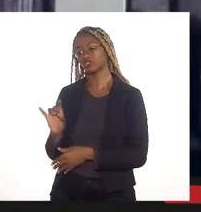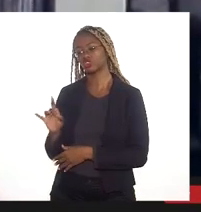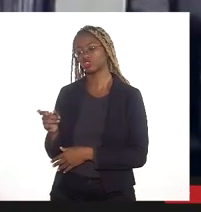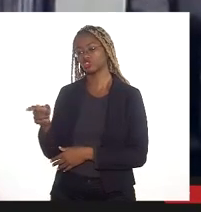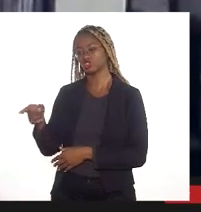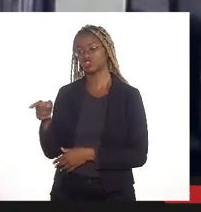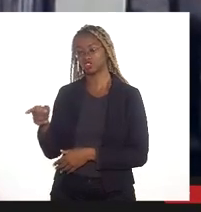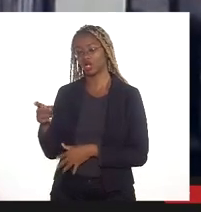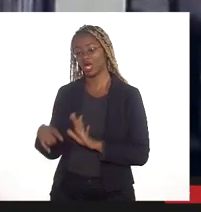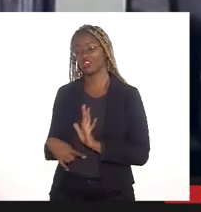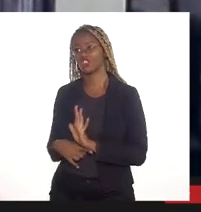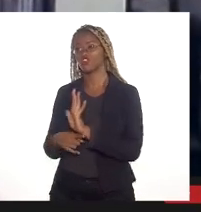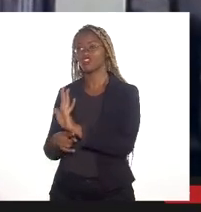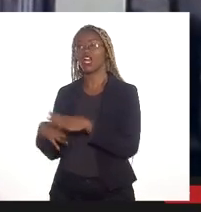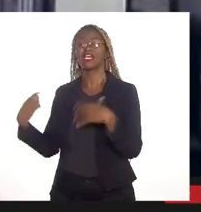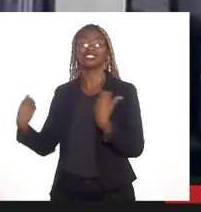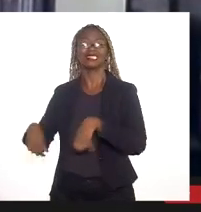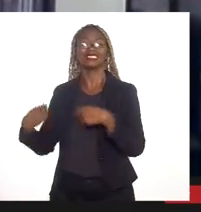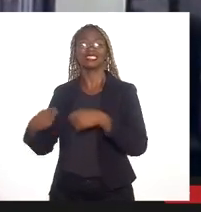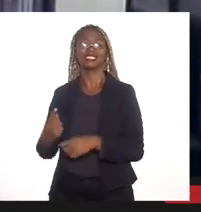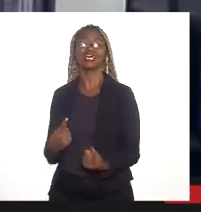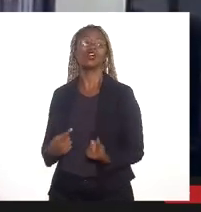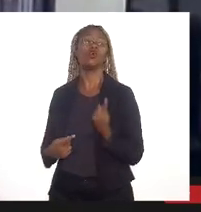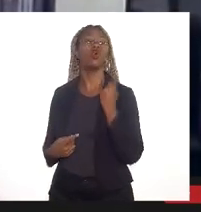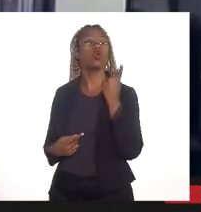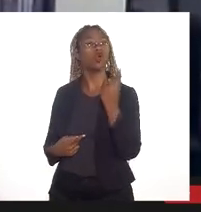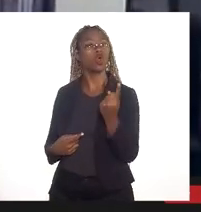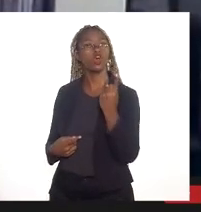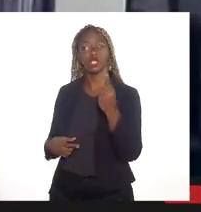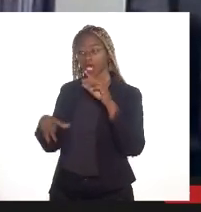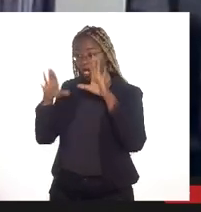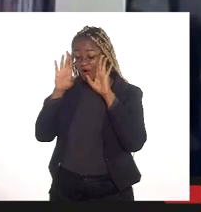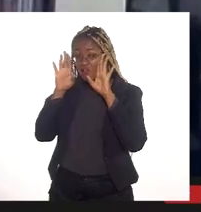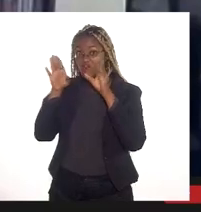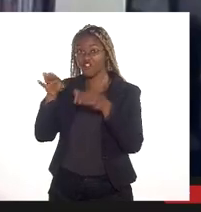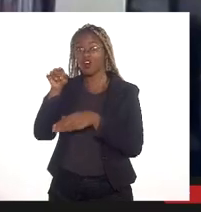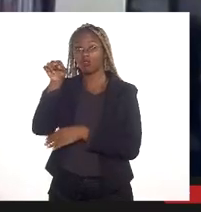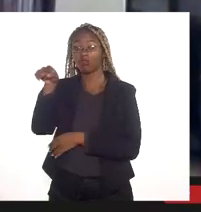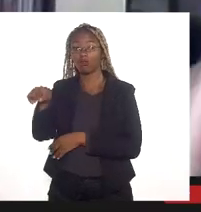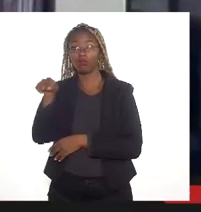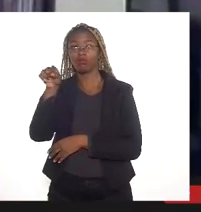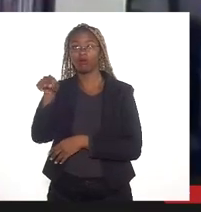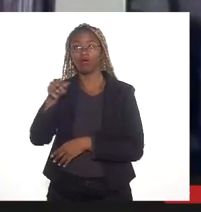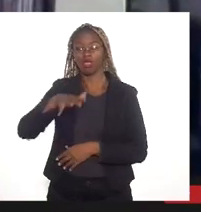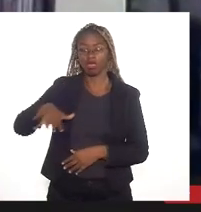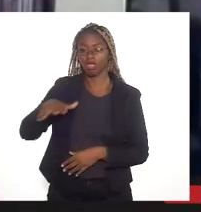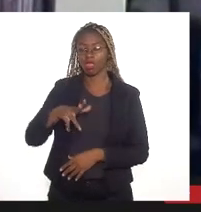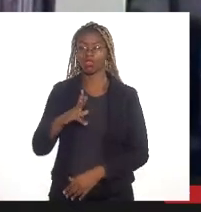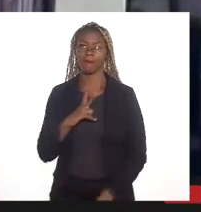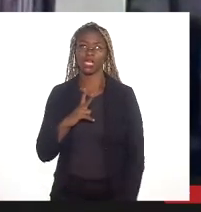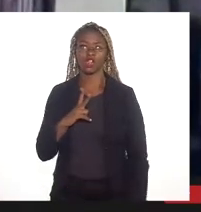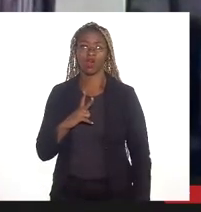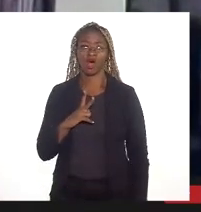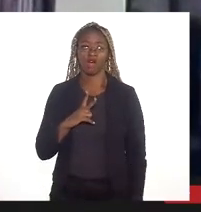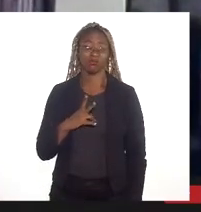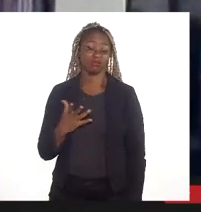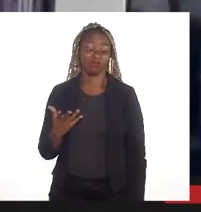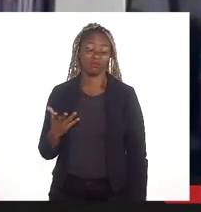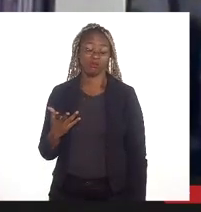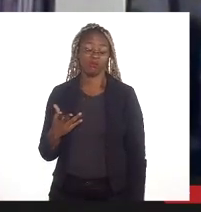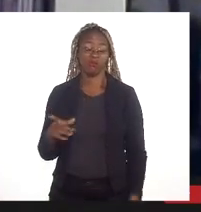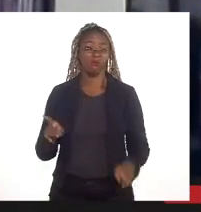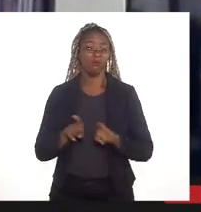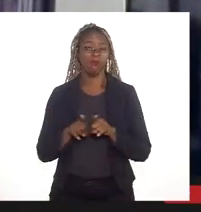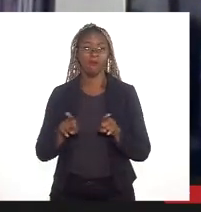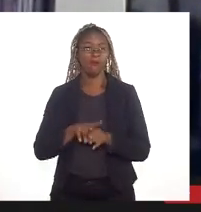atender uma necessidade única e exclusivamente do setor privado, não é por aí também